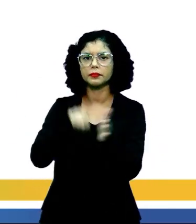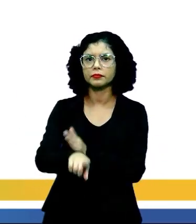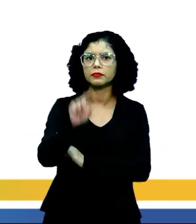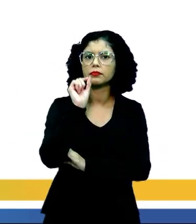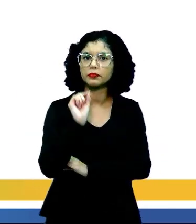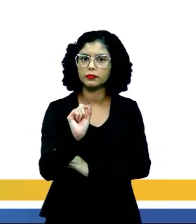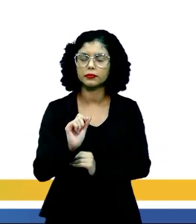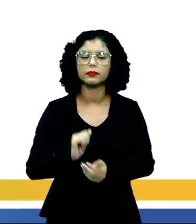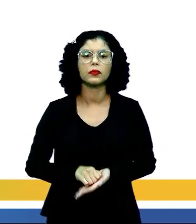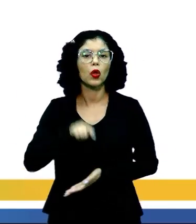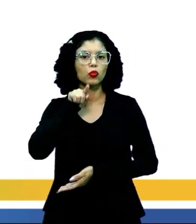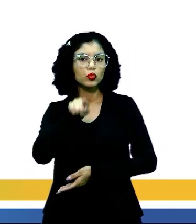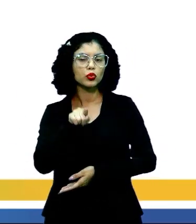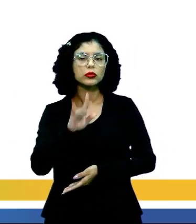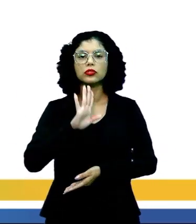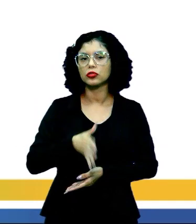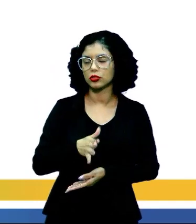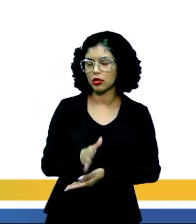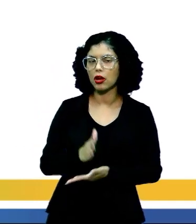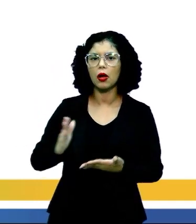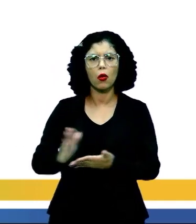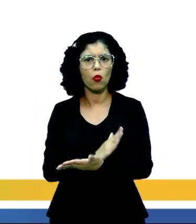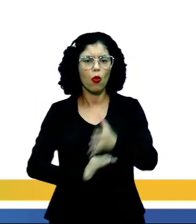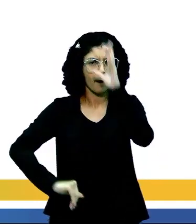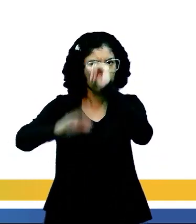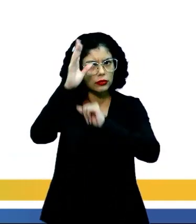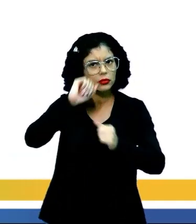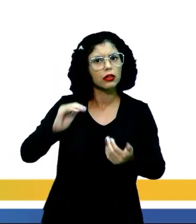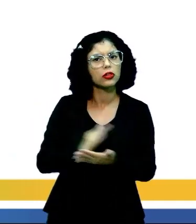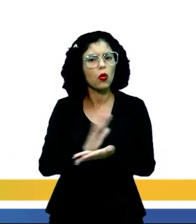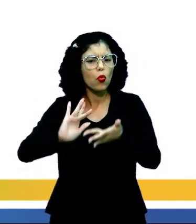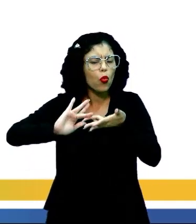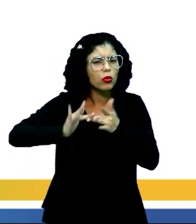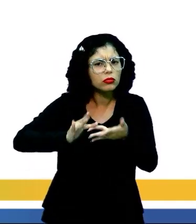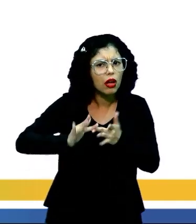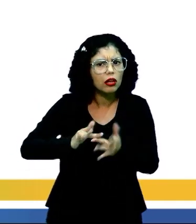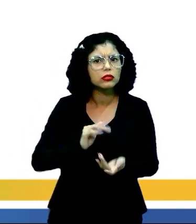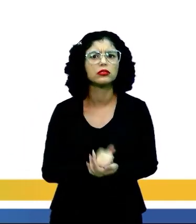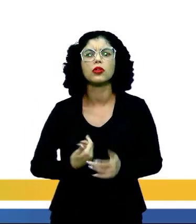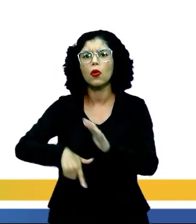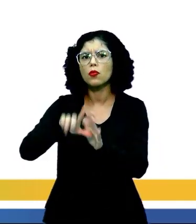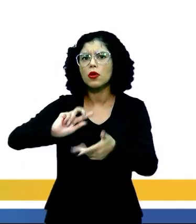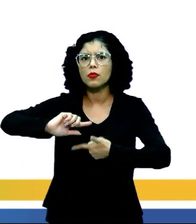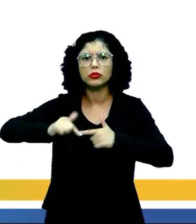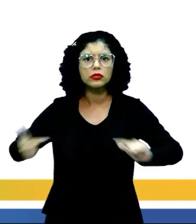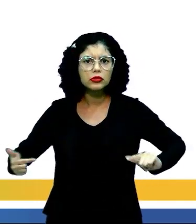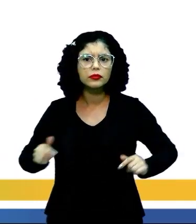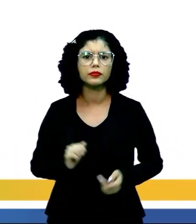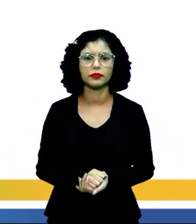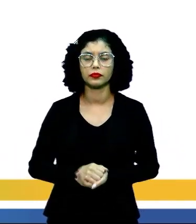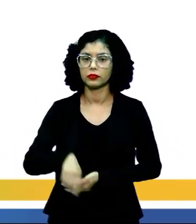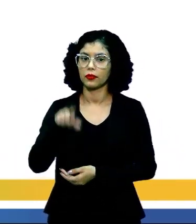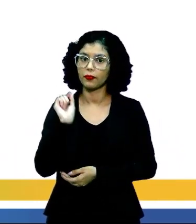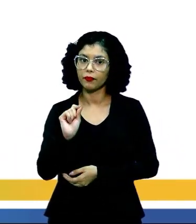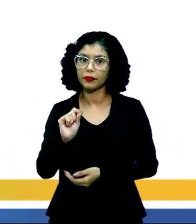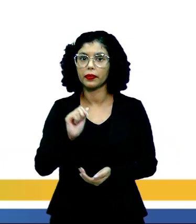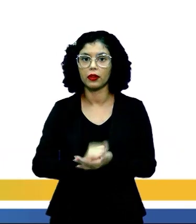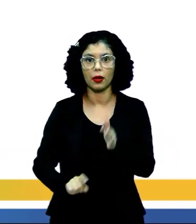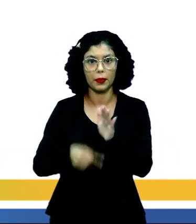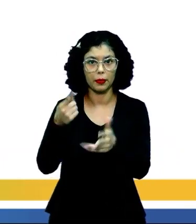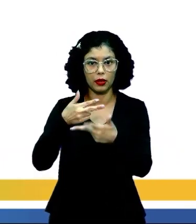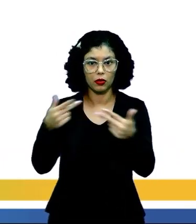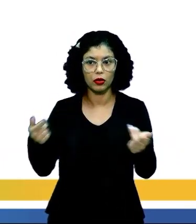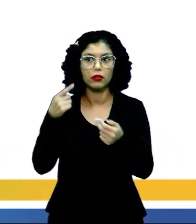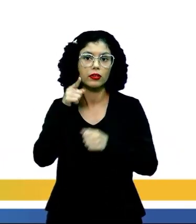vocês se vocês já tiveram algum conhecimento, algum contato com o pré-modernismo. O pré-modernismo, a primeira